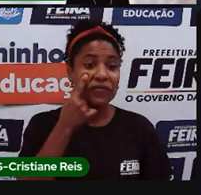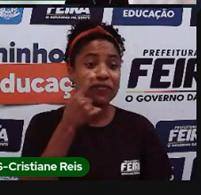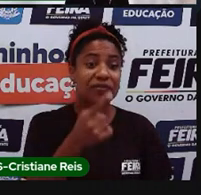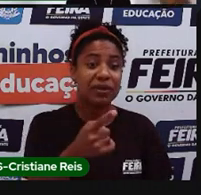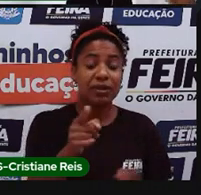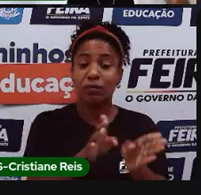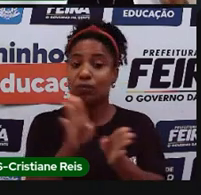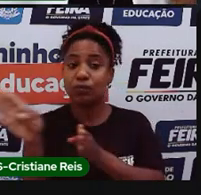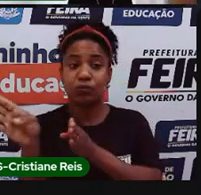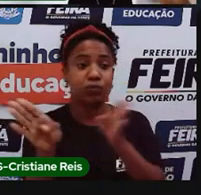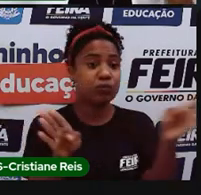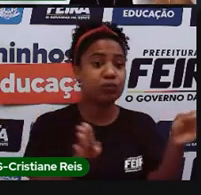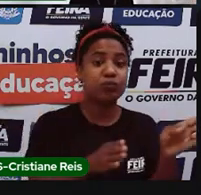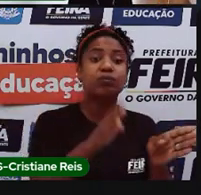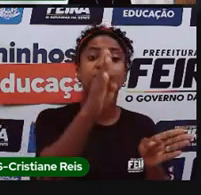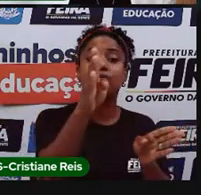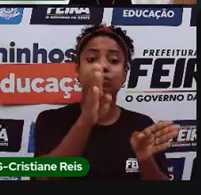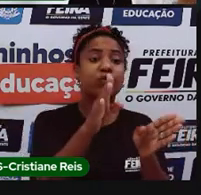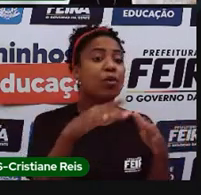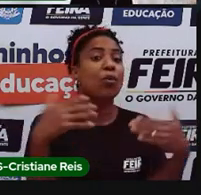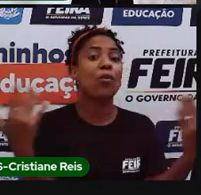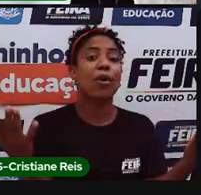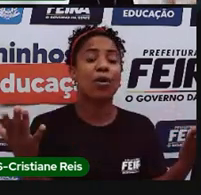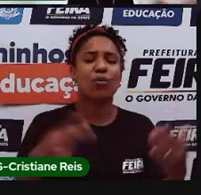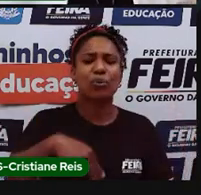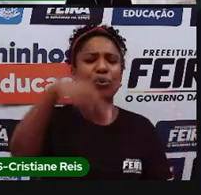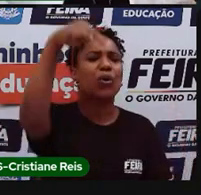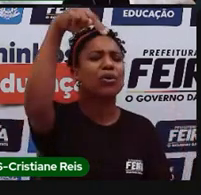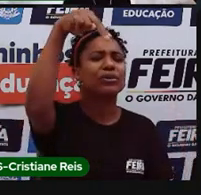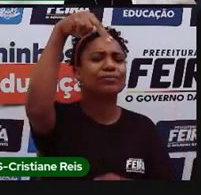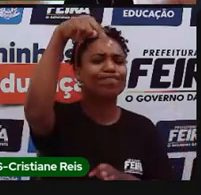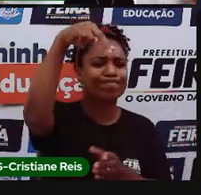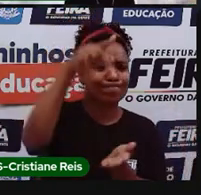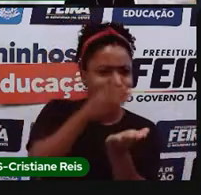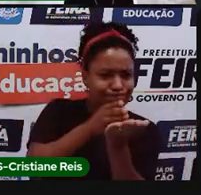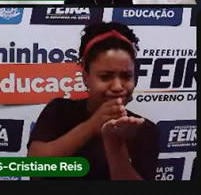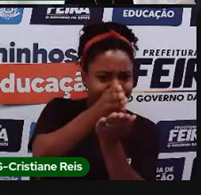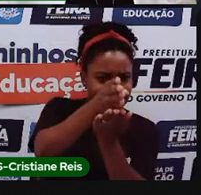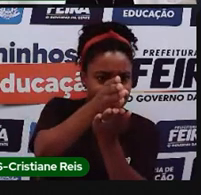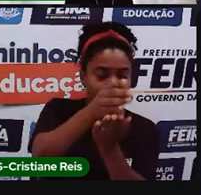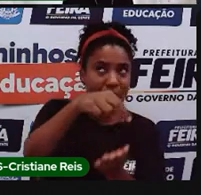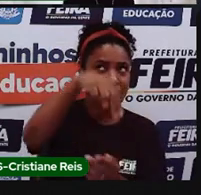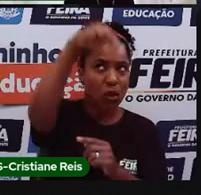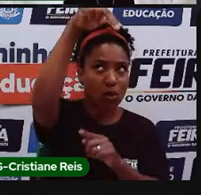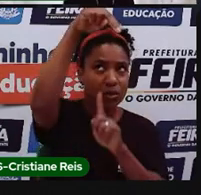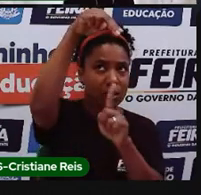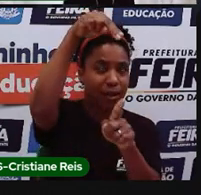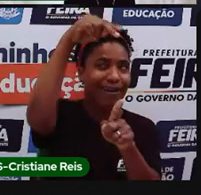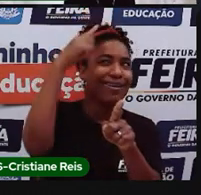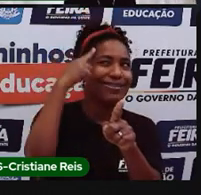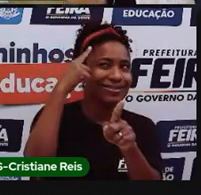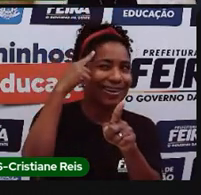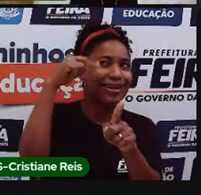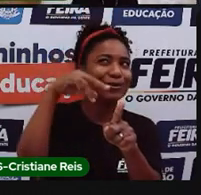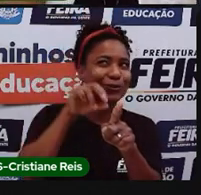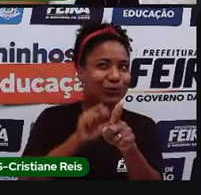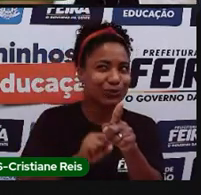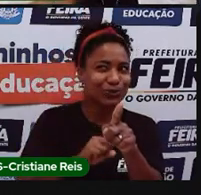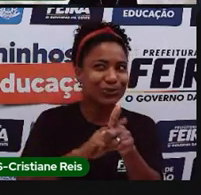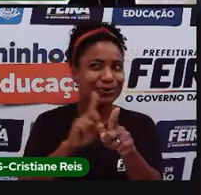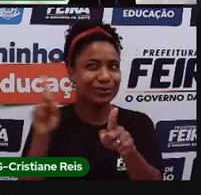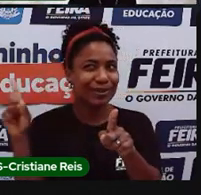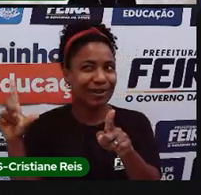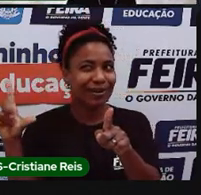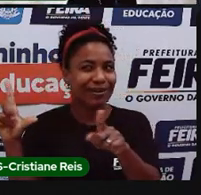indicando-nos para que lado fica o norte e, consequentemente, os demais pontos cardeais, né? Basta que eu